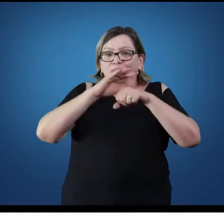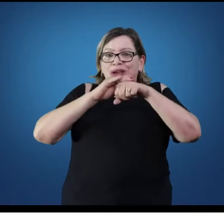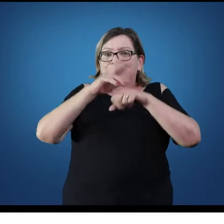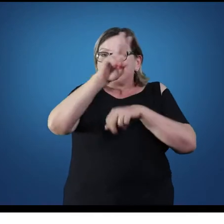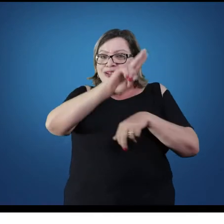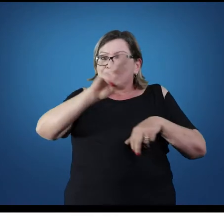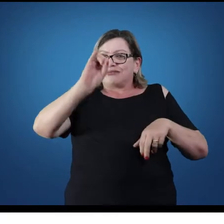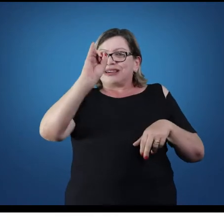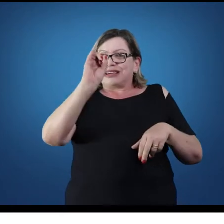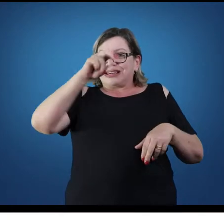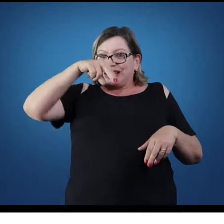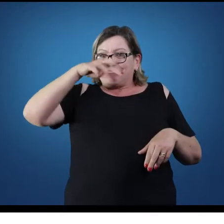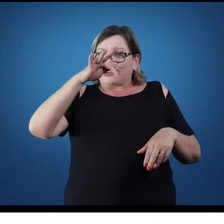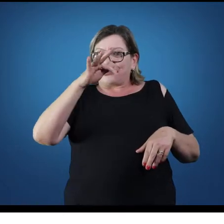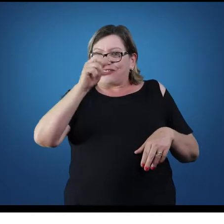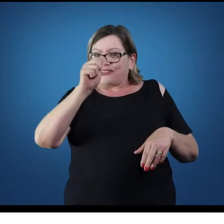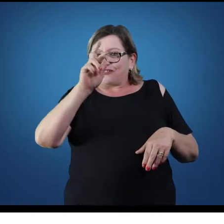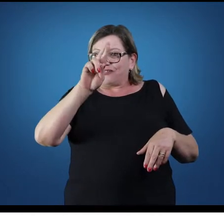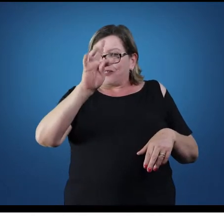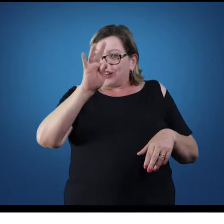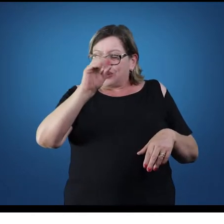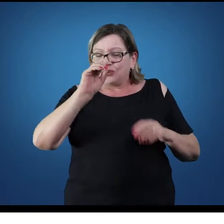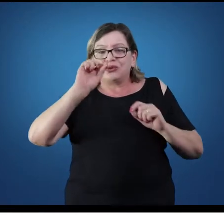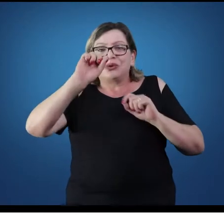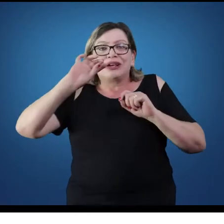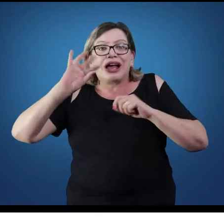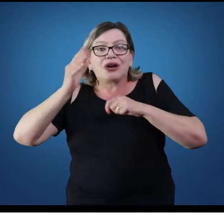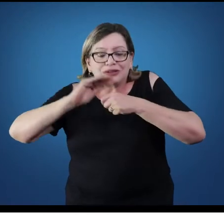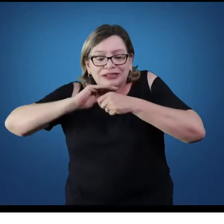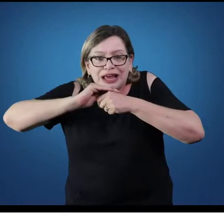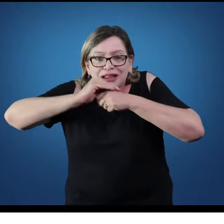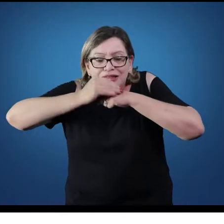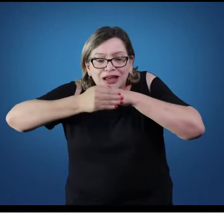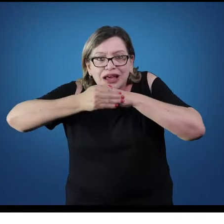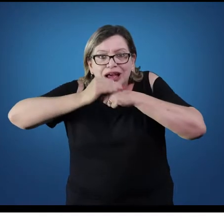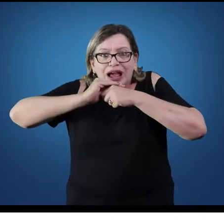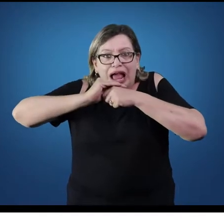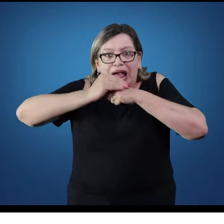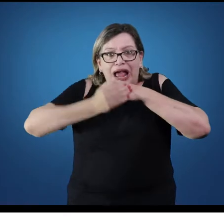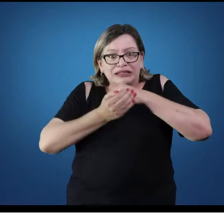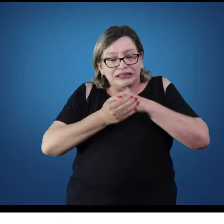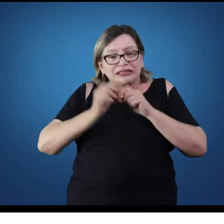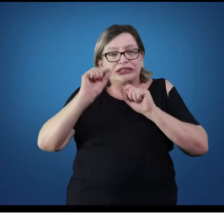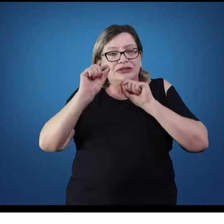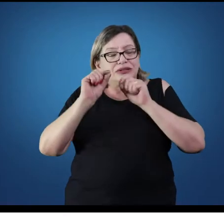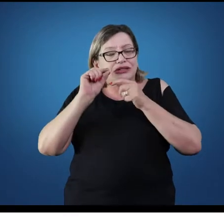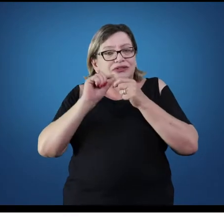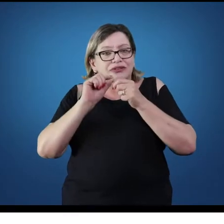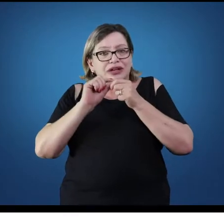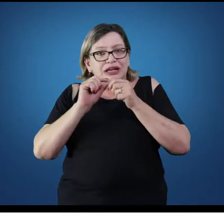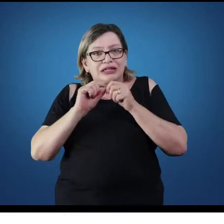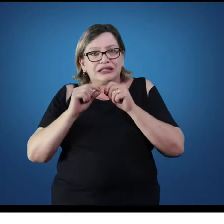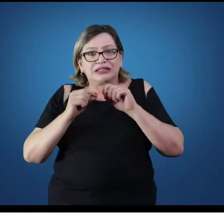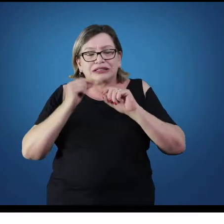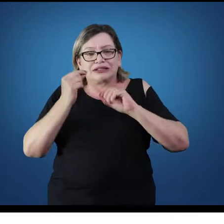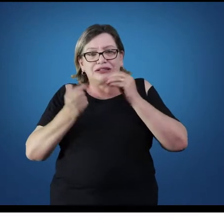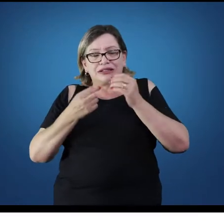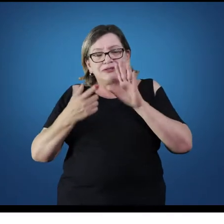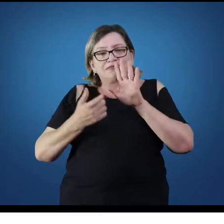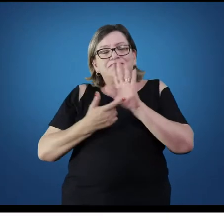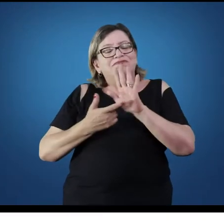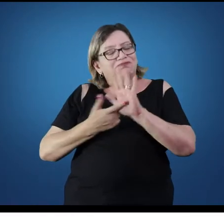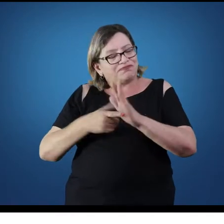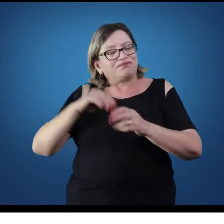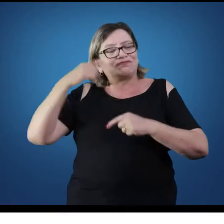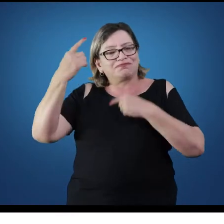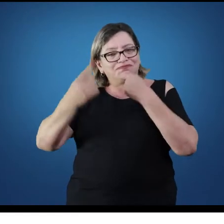esse tipo de tecido, a necrose que existe nesse tecido, que faz grande parte aqui, principalmente do aspecto ventricular do coração,